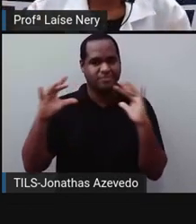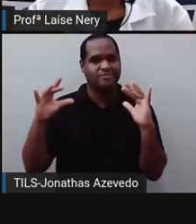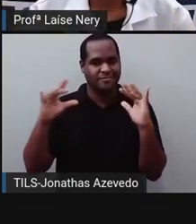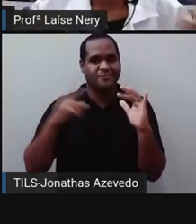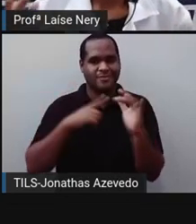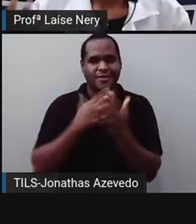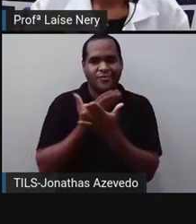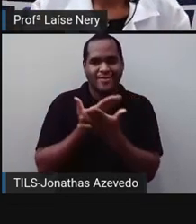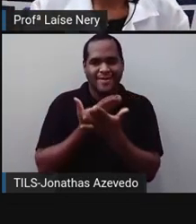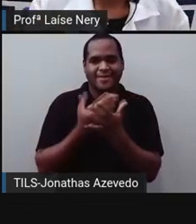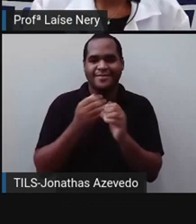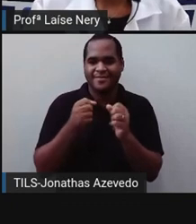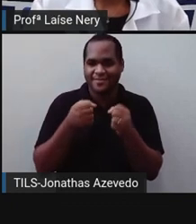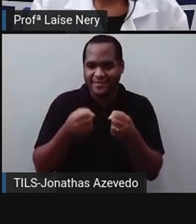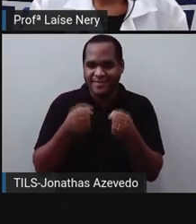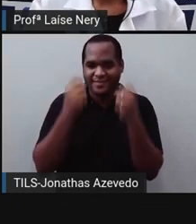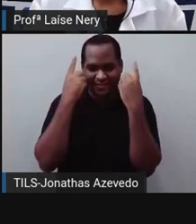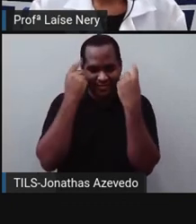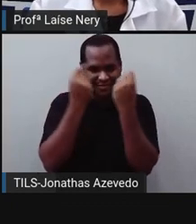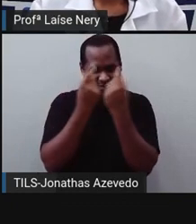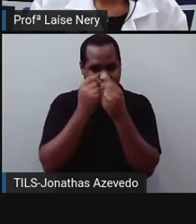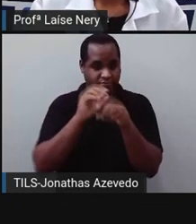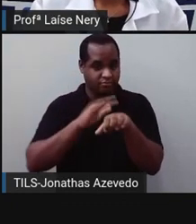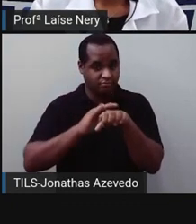foi estudada pelos gregos.